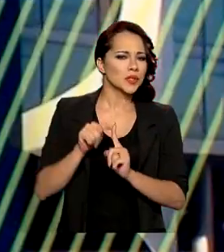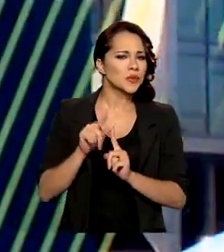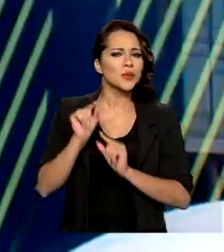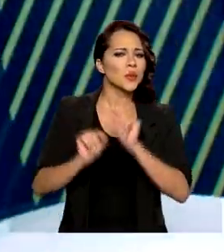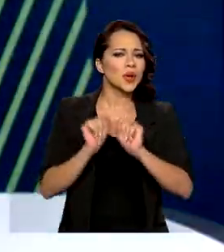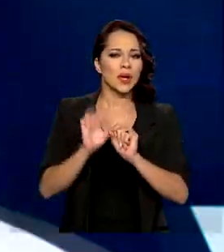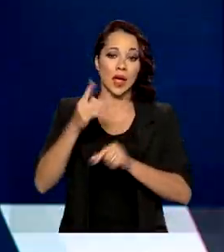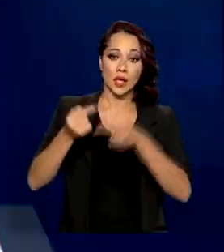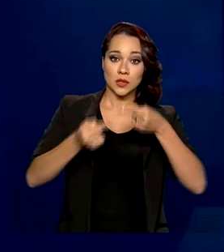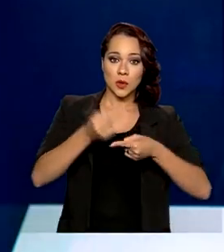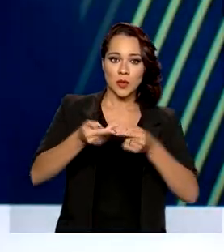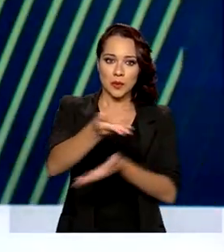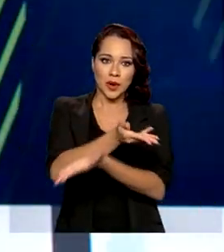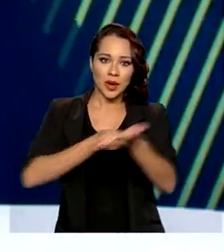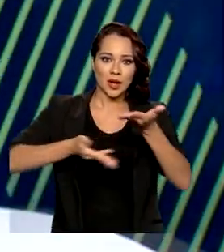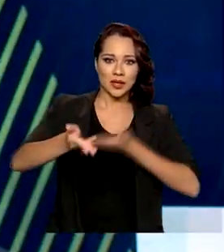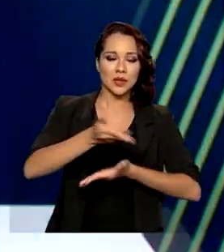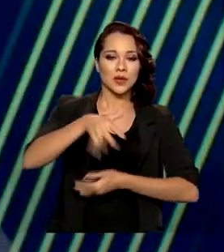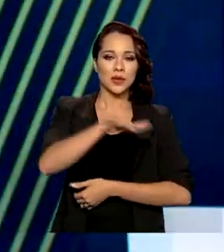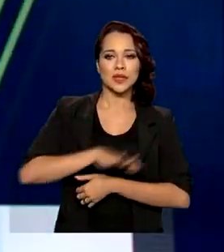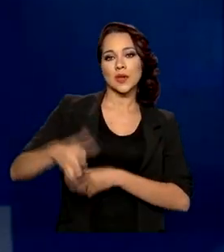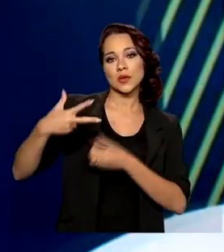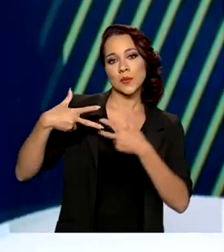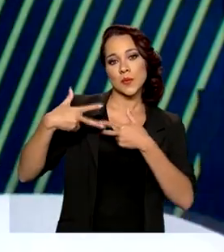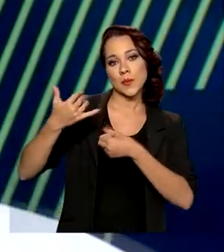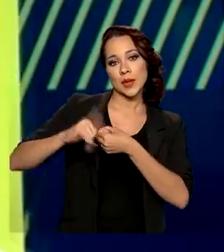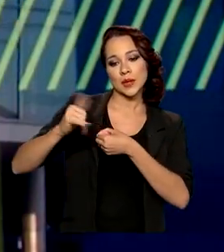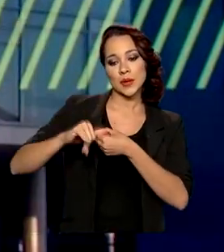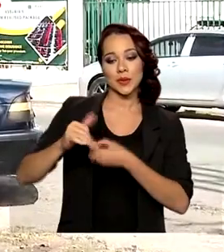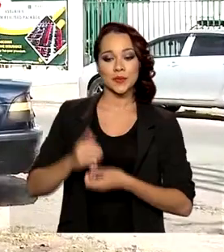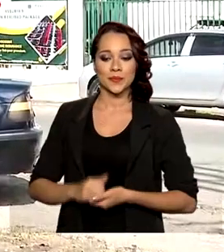desse encontro é discutir cooperação no setor de petróleo.